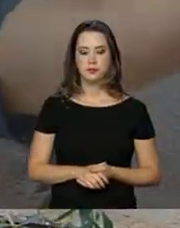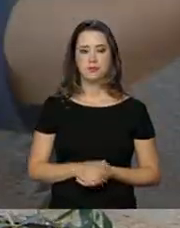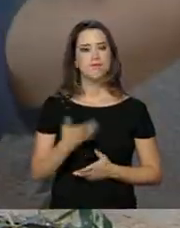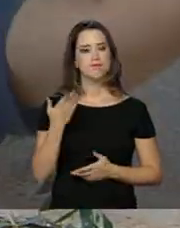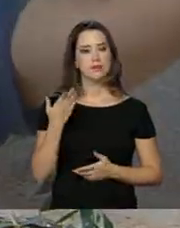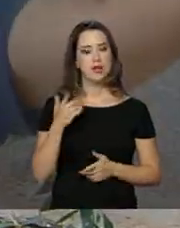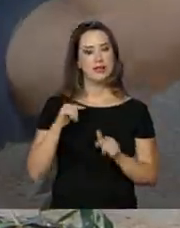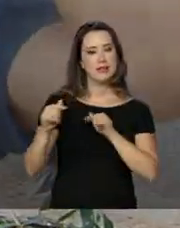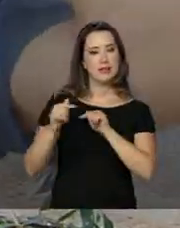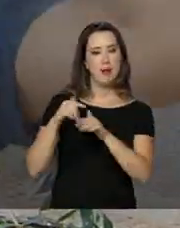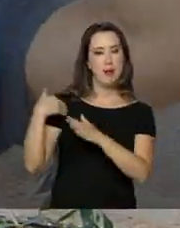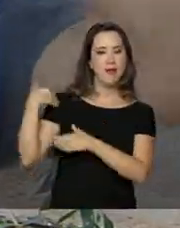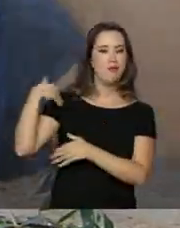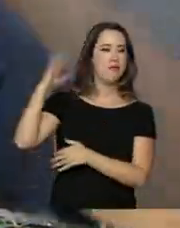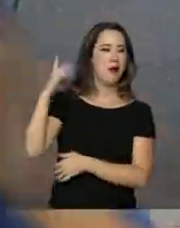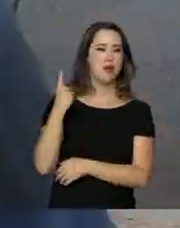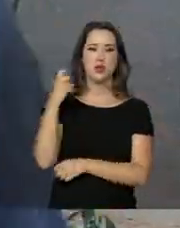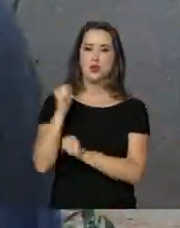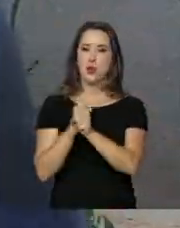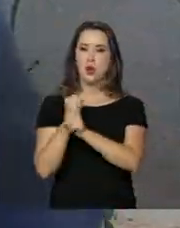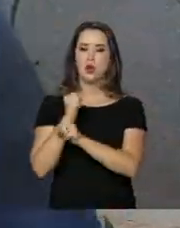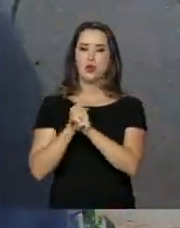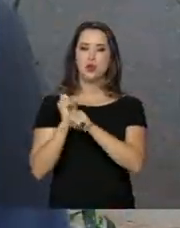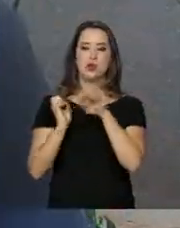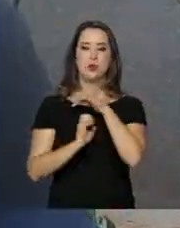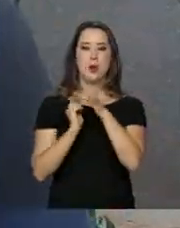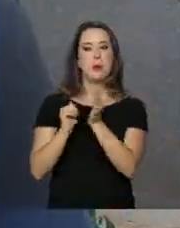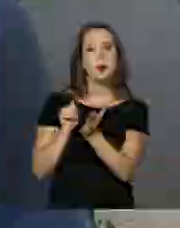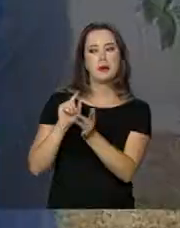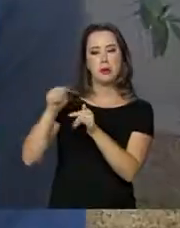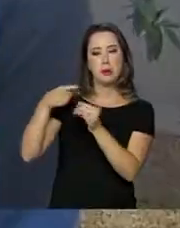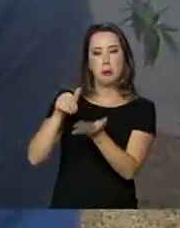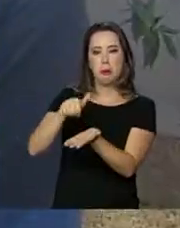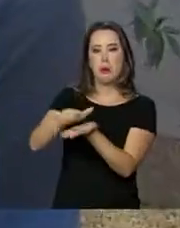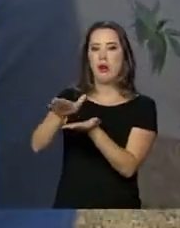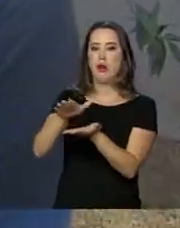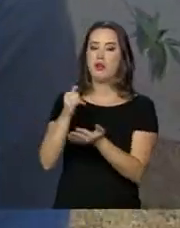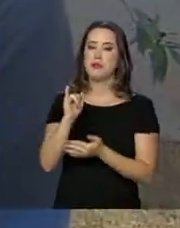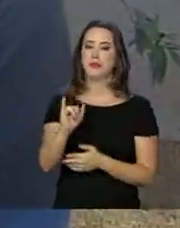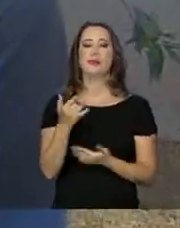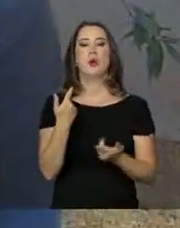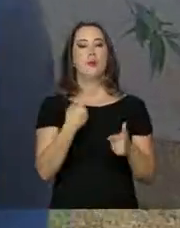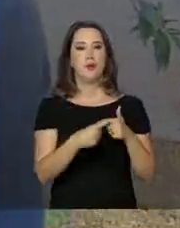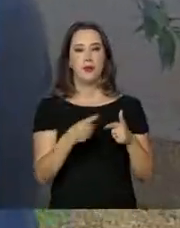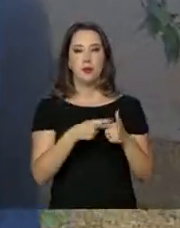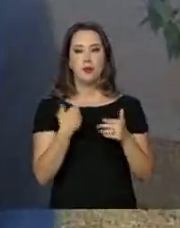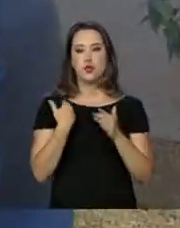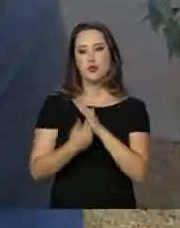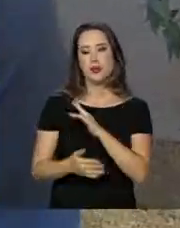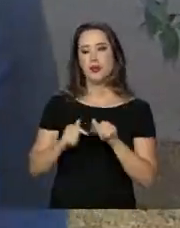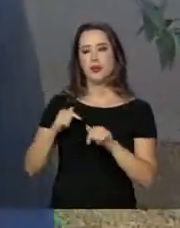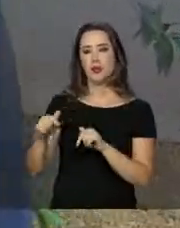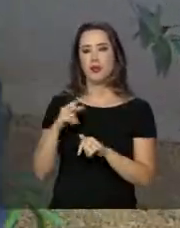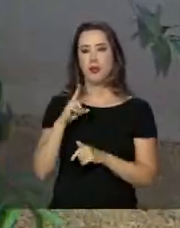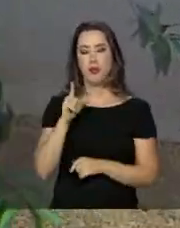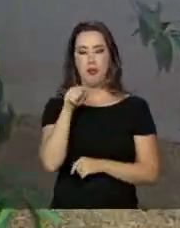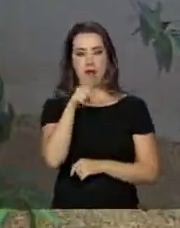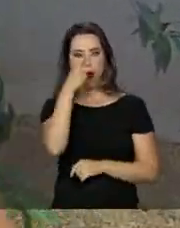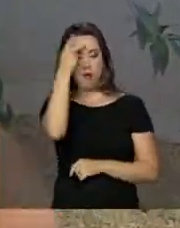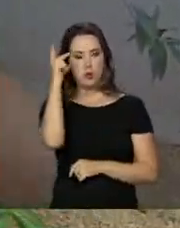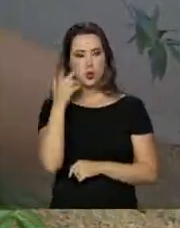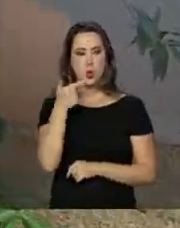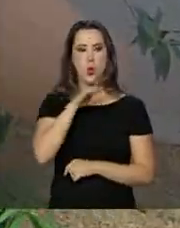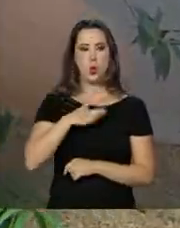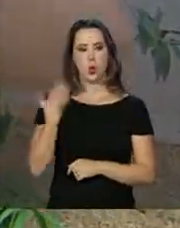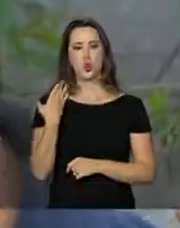Rinaldo trabalhava mais de um ano em uma empresa quando foi demitido. E como se não bastasse perder o emprego, o jornalista teve